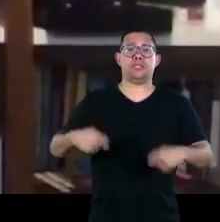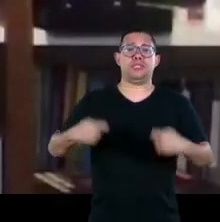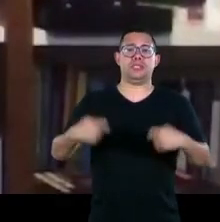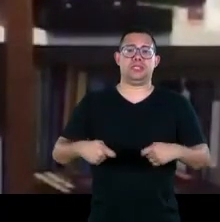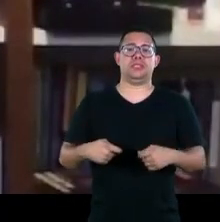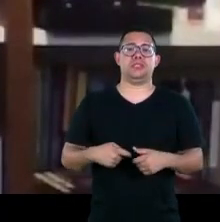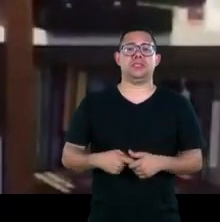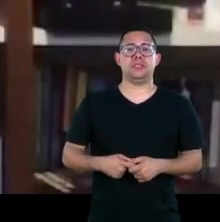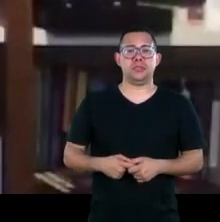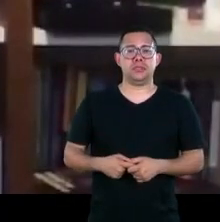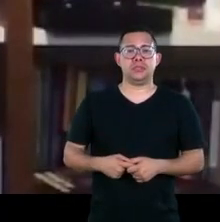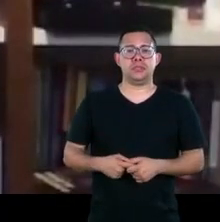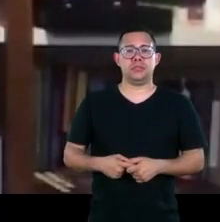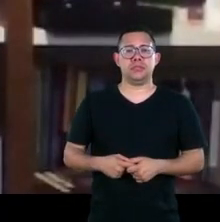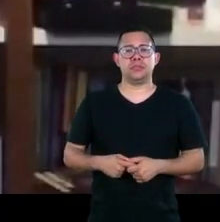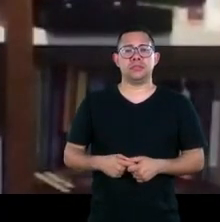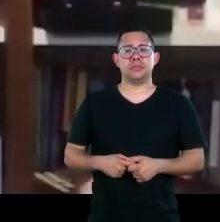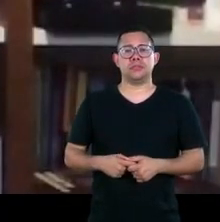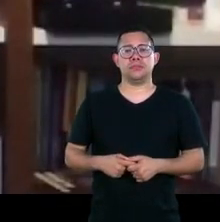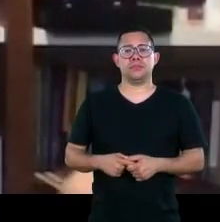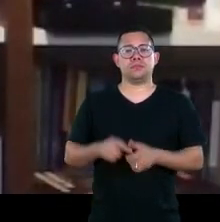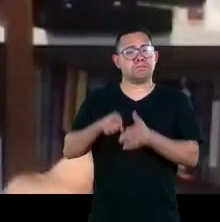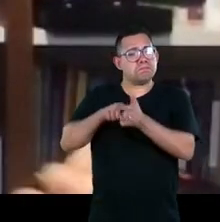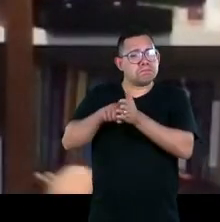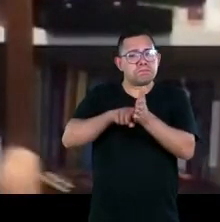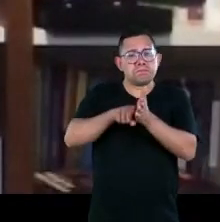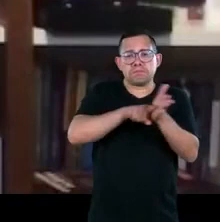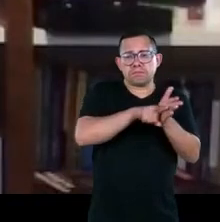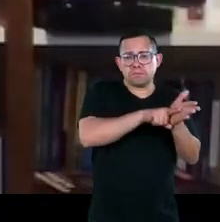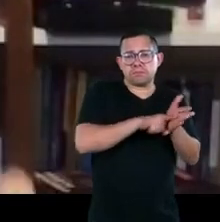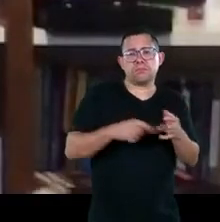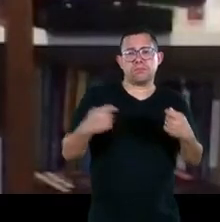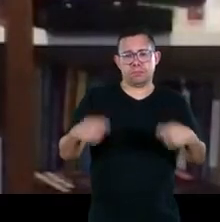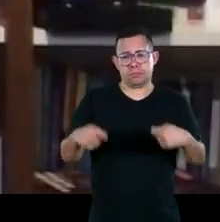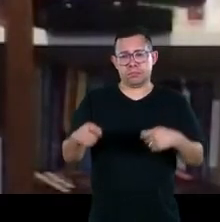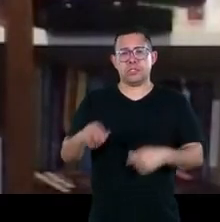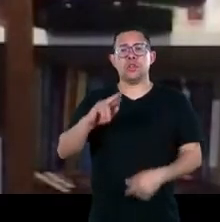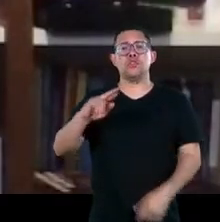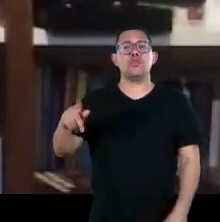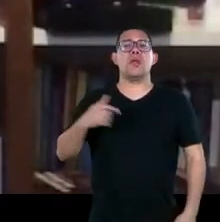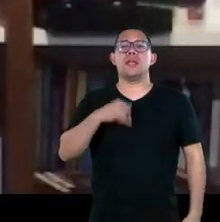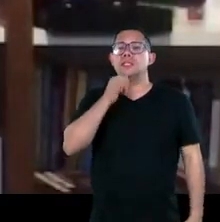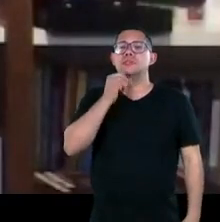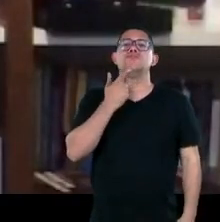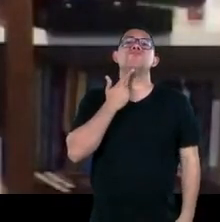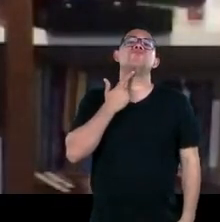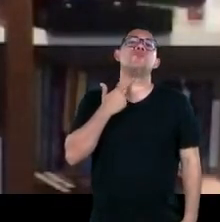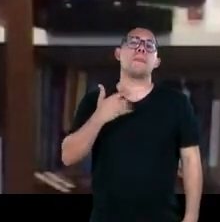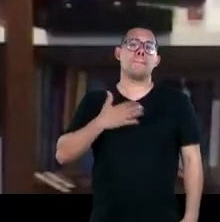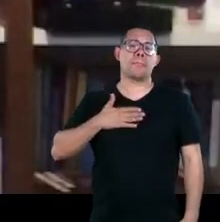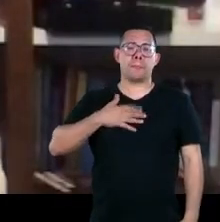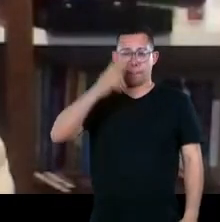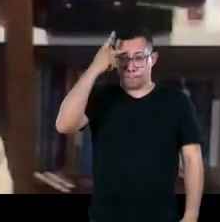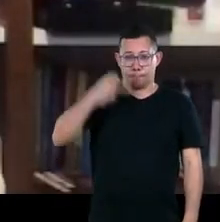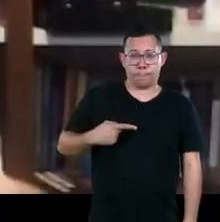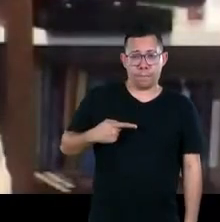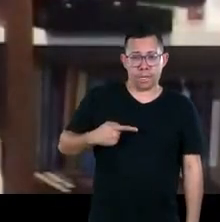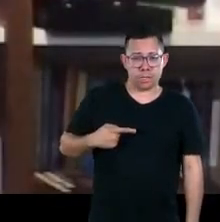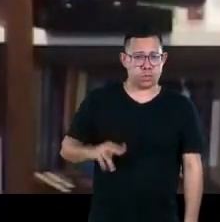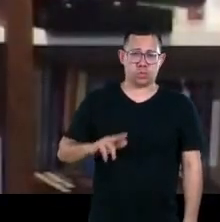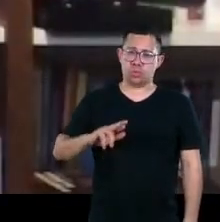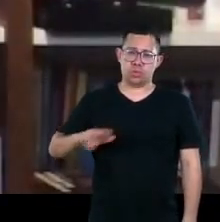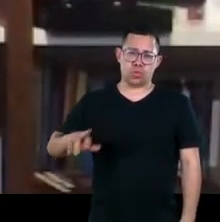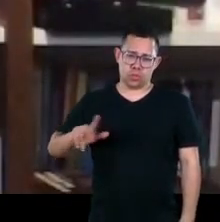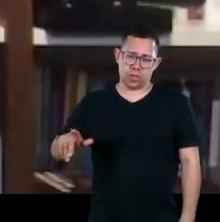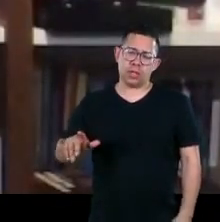está não está fazendo isso a partir de desejos pessoais ou de de esforços pessoais